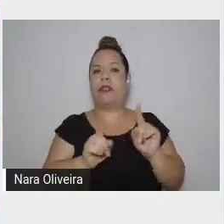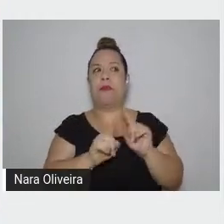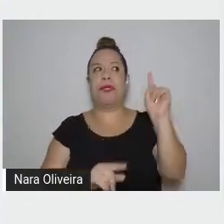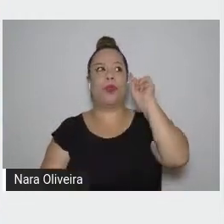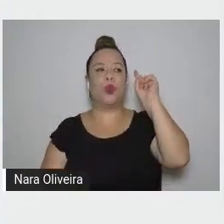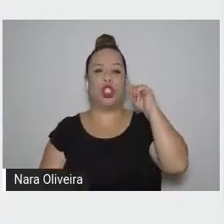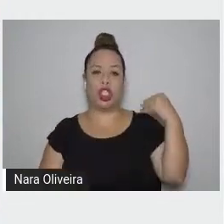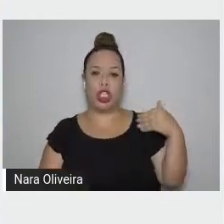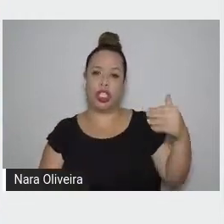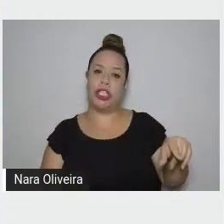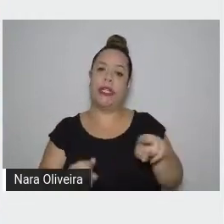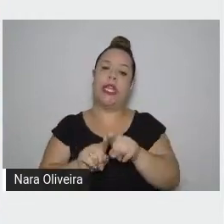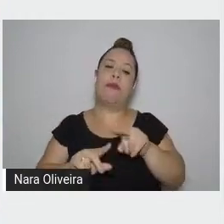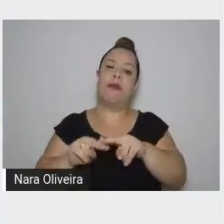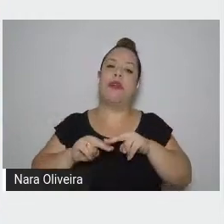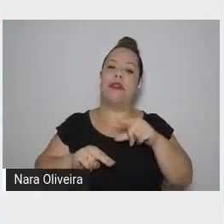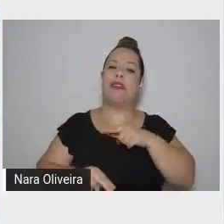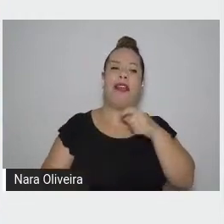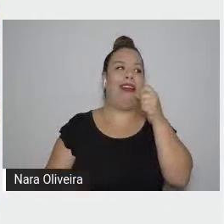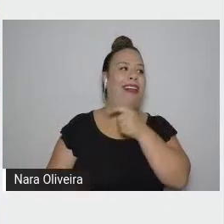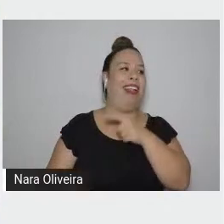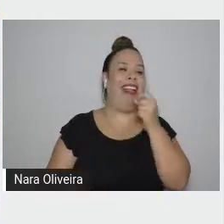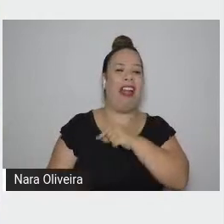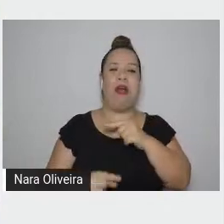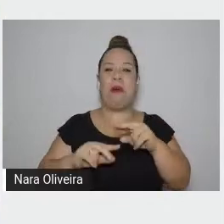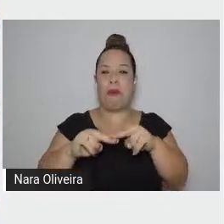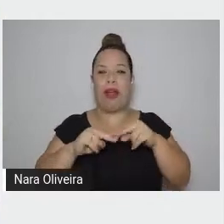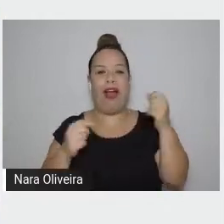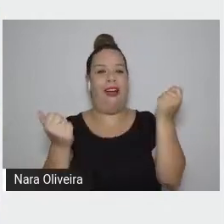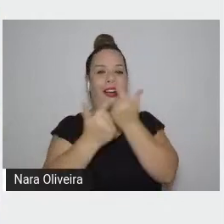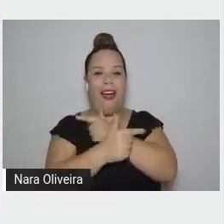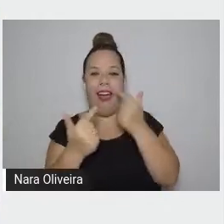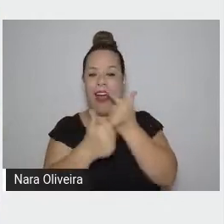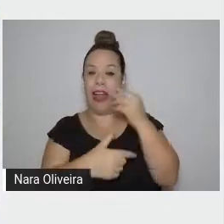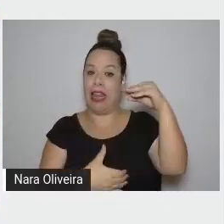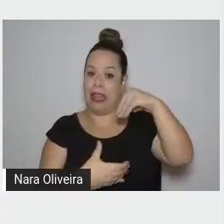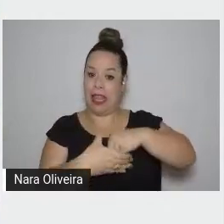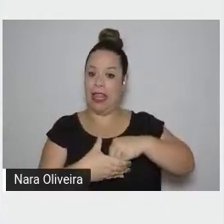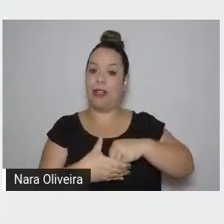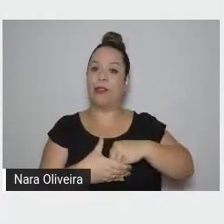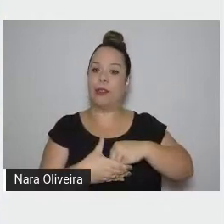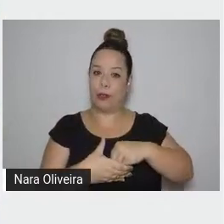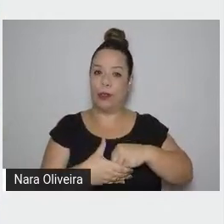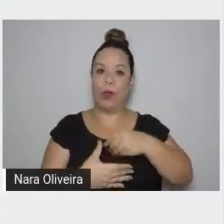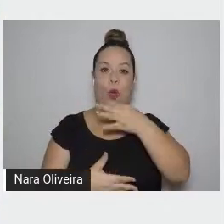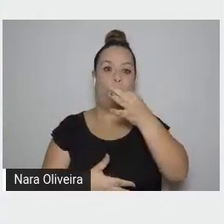pela ironia e pelo humor dos seus altos comentários.